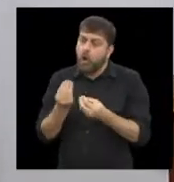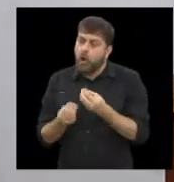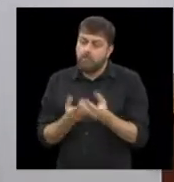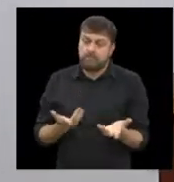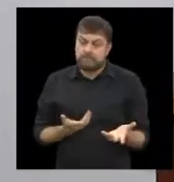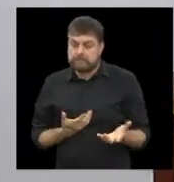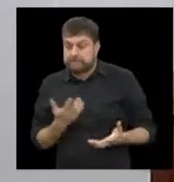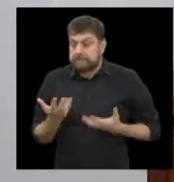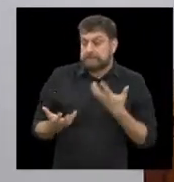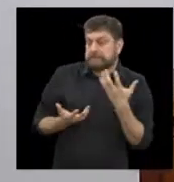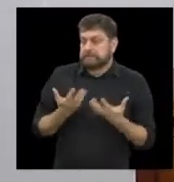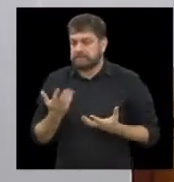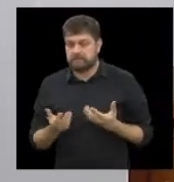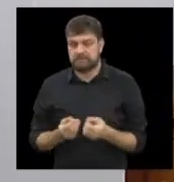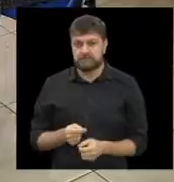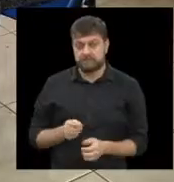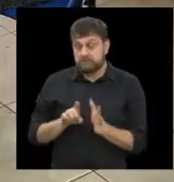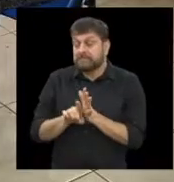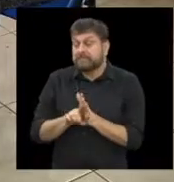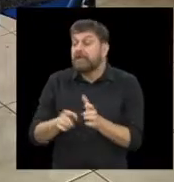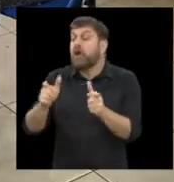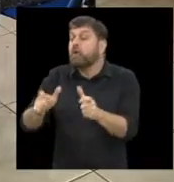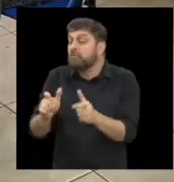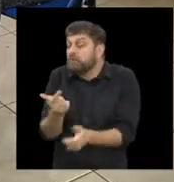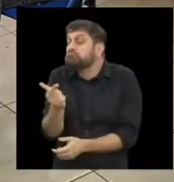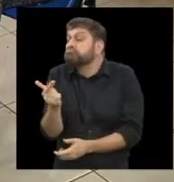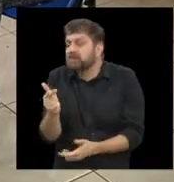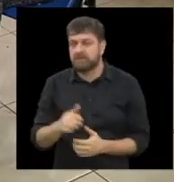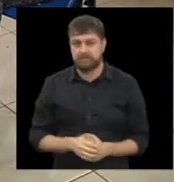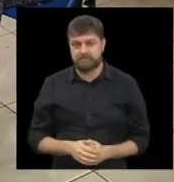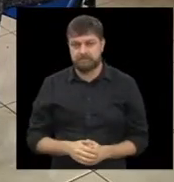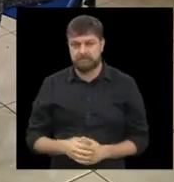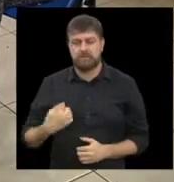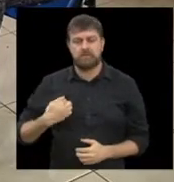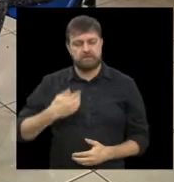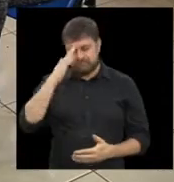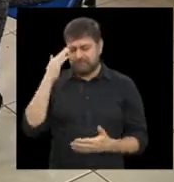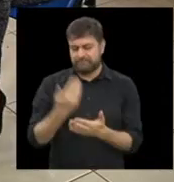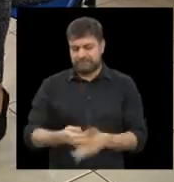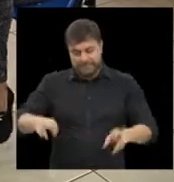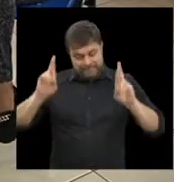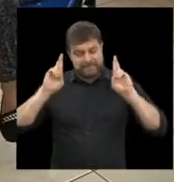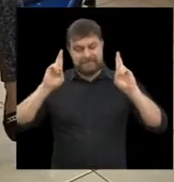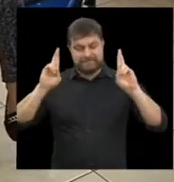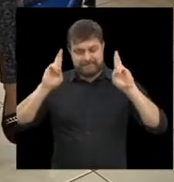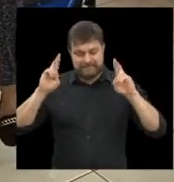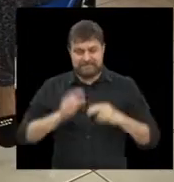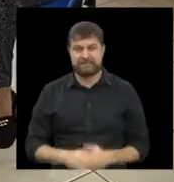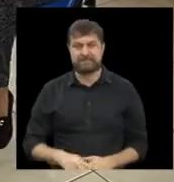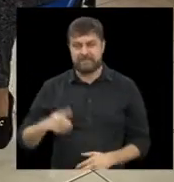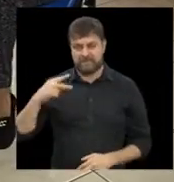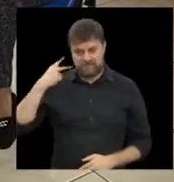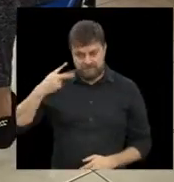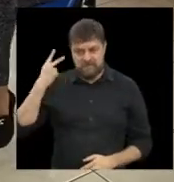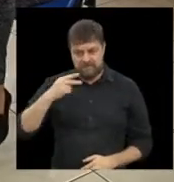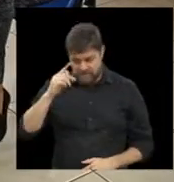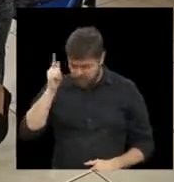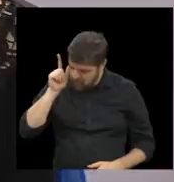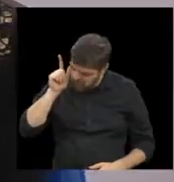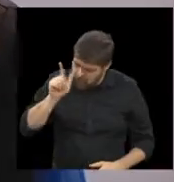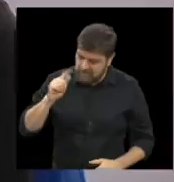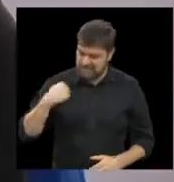situação se não conseguir um outro lugar? Bom, nós temos certeza que não, que ele vai progredir, ele vai conseguir espaços